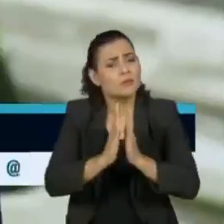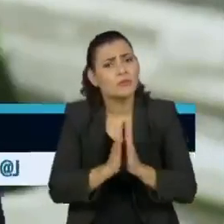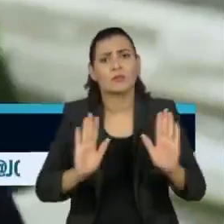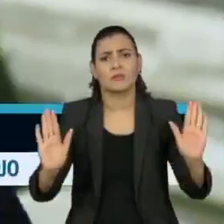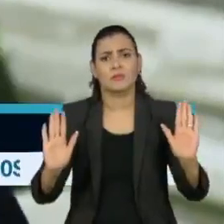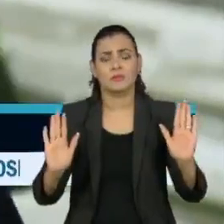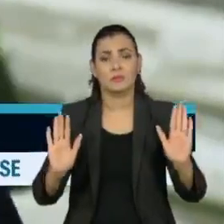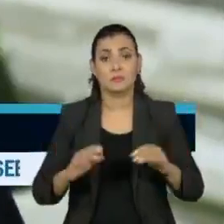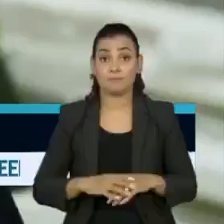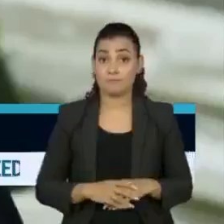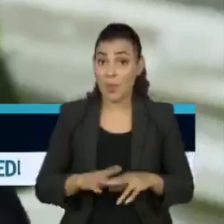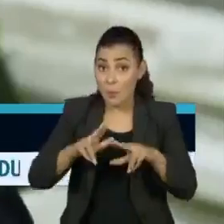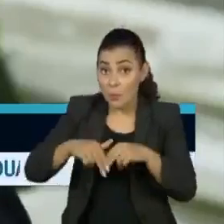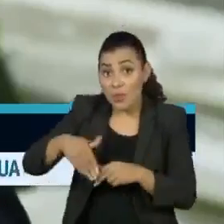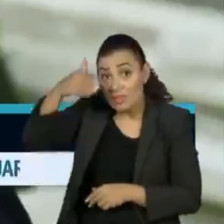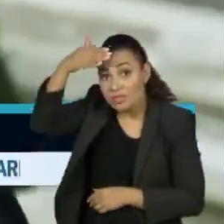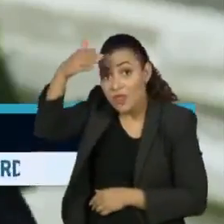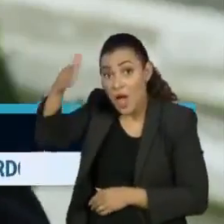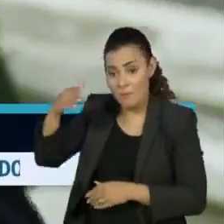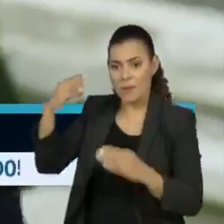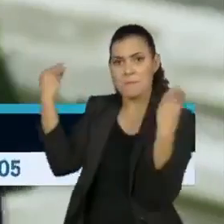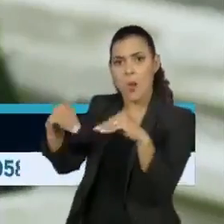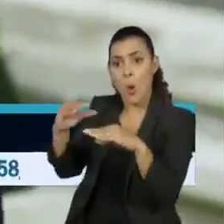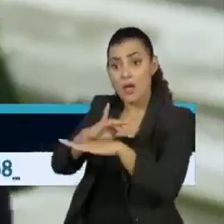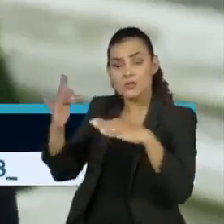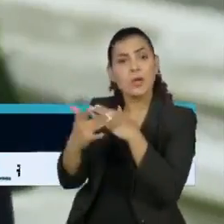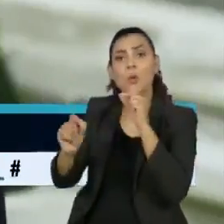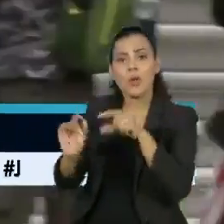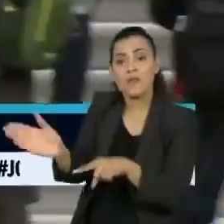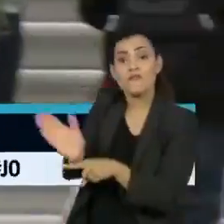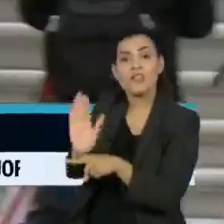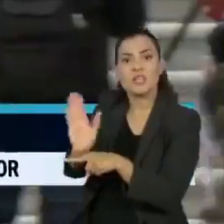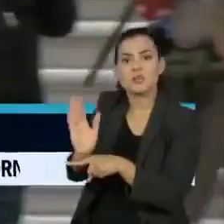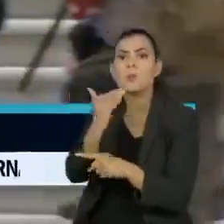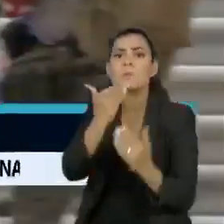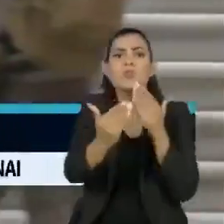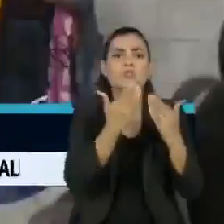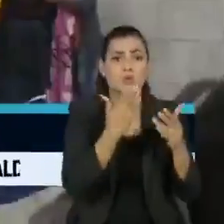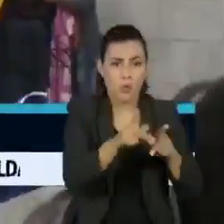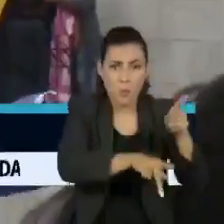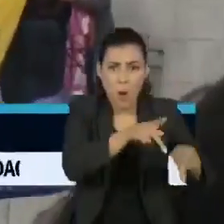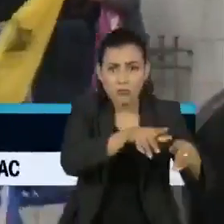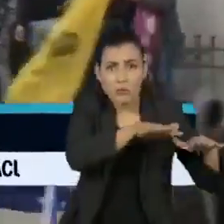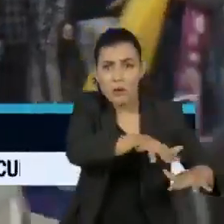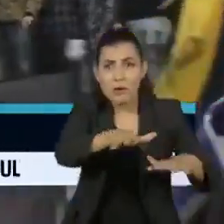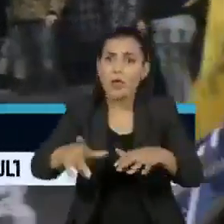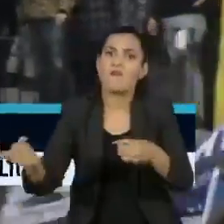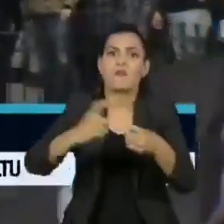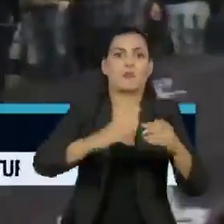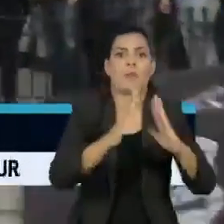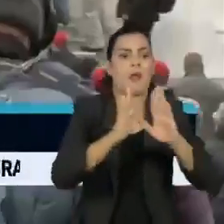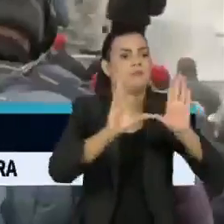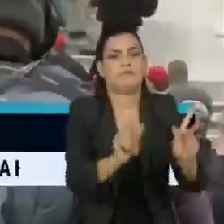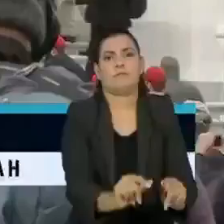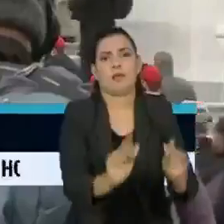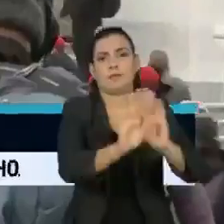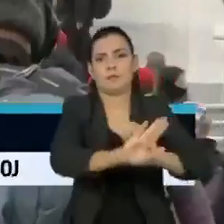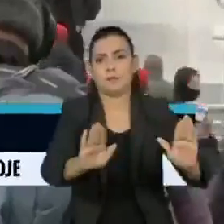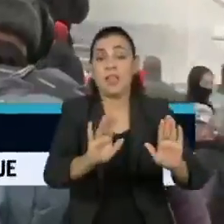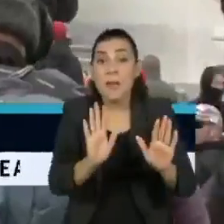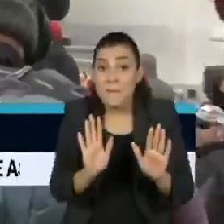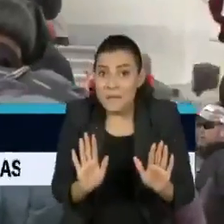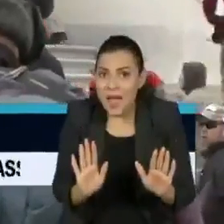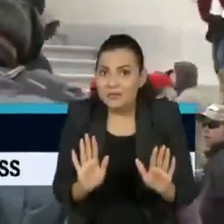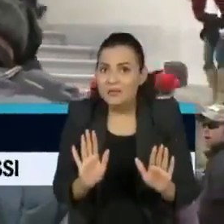Logo em seguida, Trump postou em sua rede social o vídeo com o pedido para os seus apoiadores, voltem para casa. Mas não